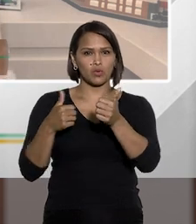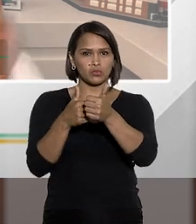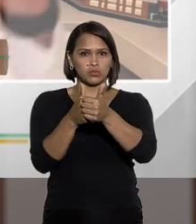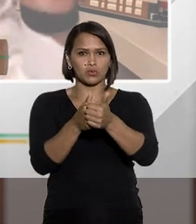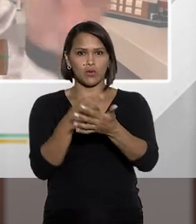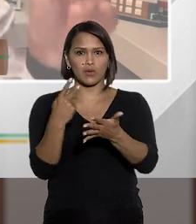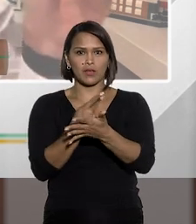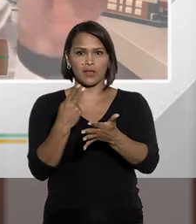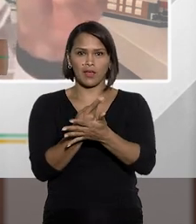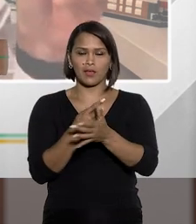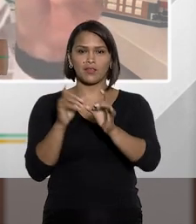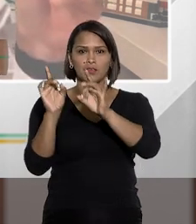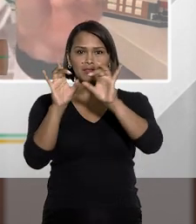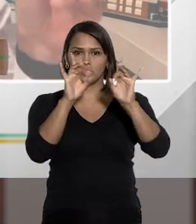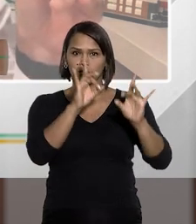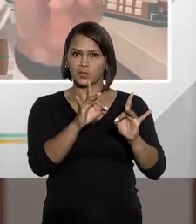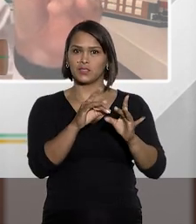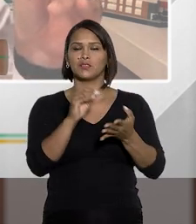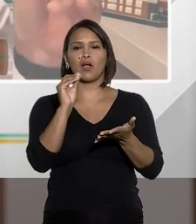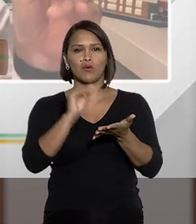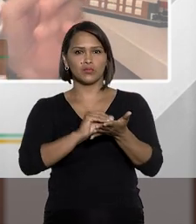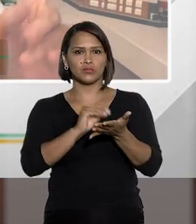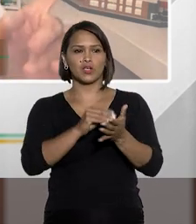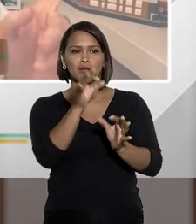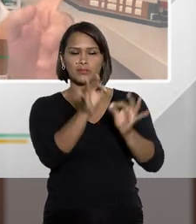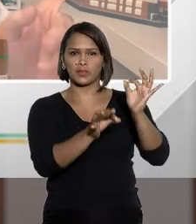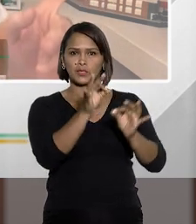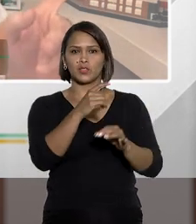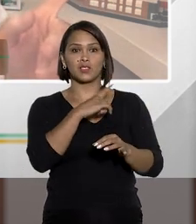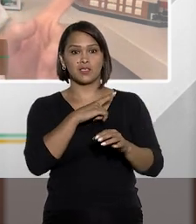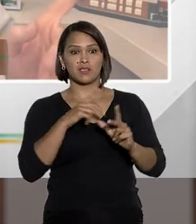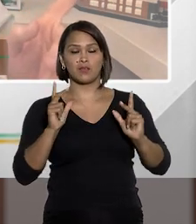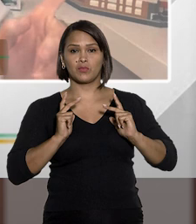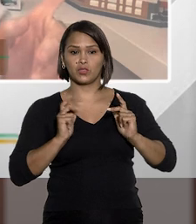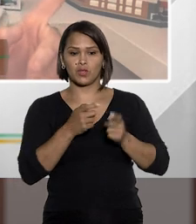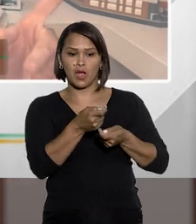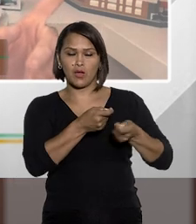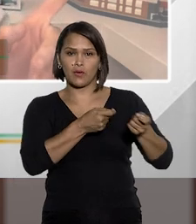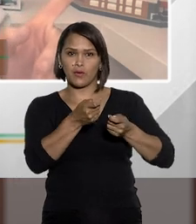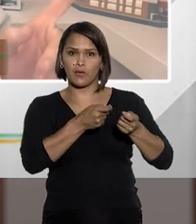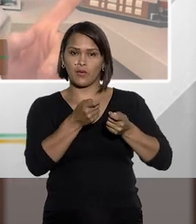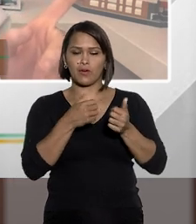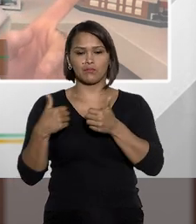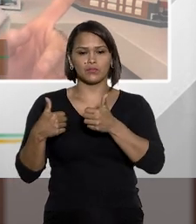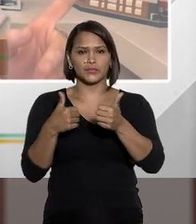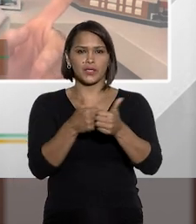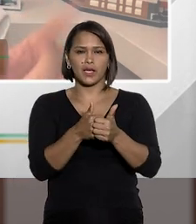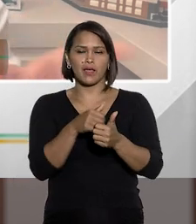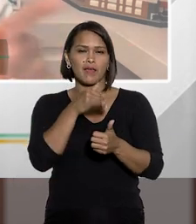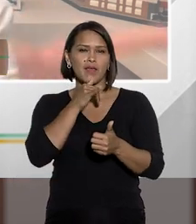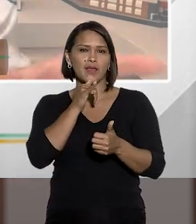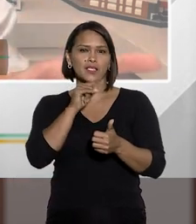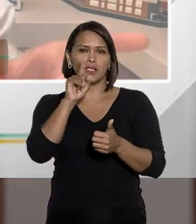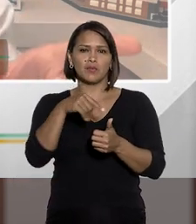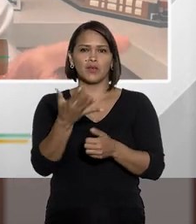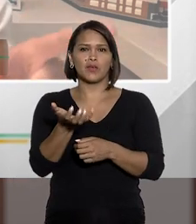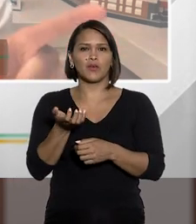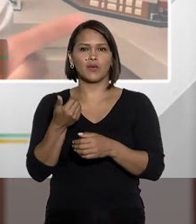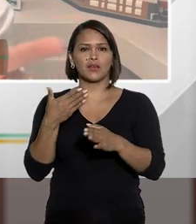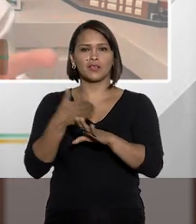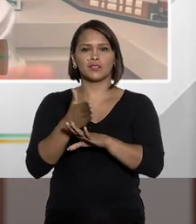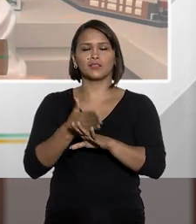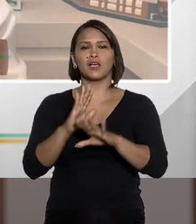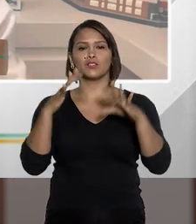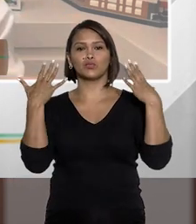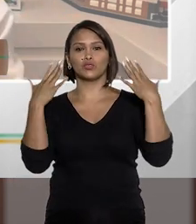conduta elemento subjetivo especial do injusto, se há um particular concorrendo para essa conduta, então, por exemplo, eu